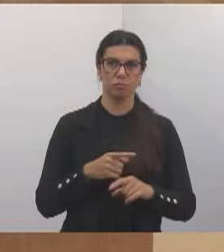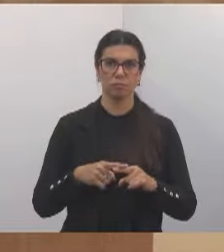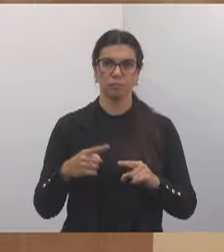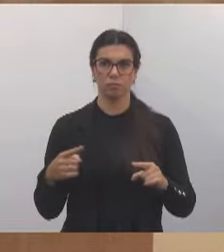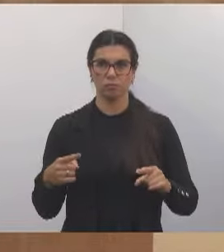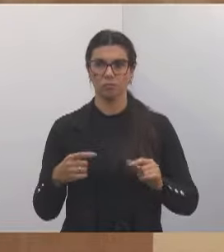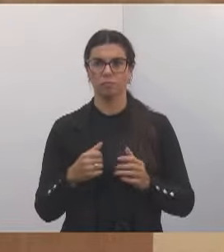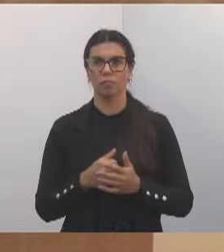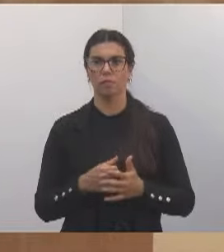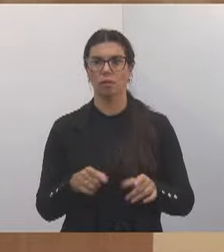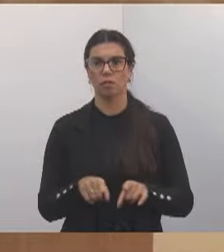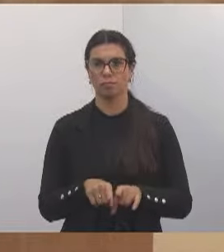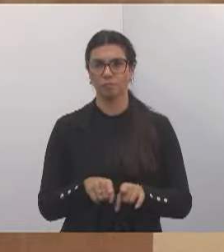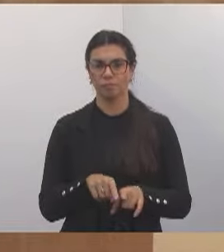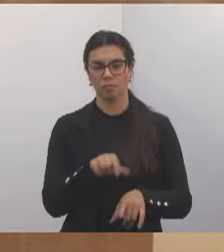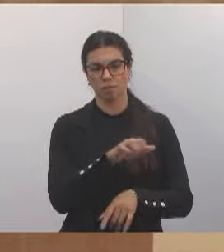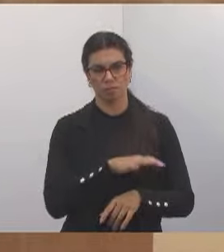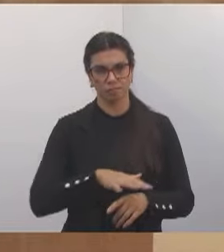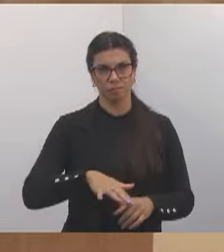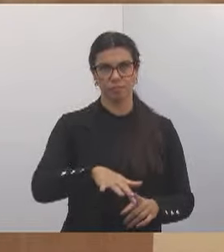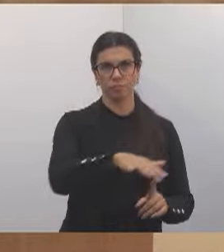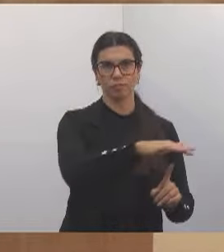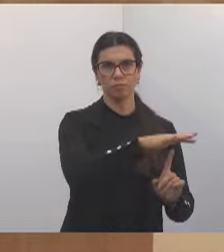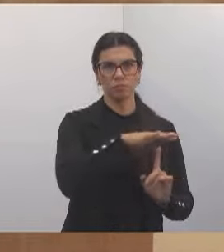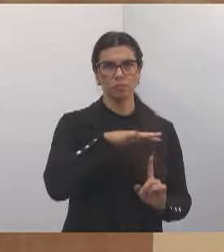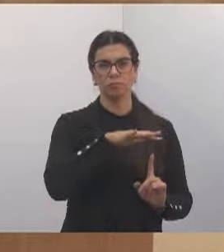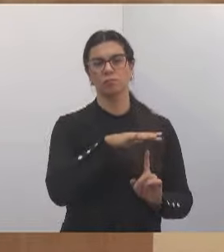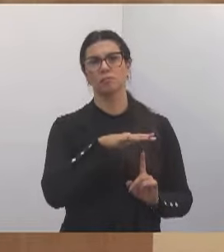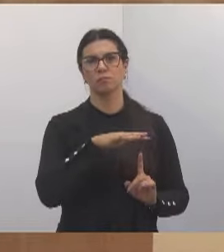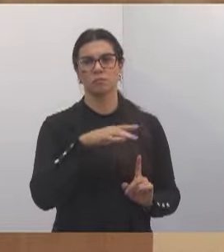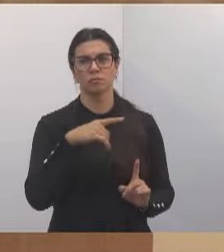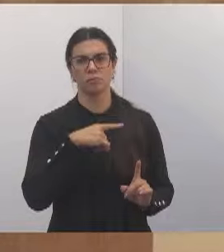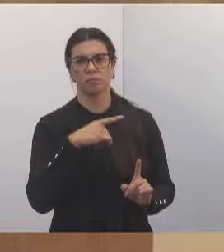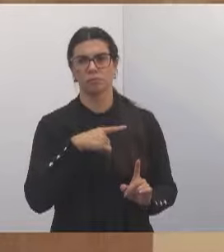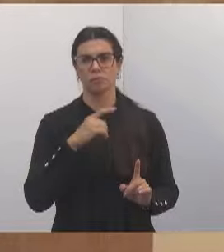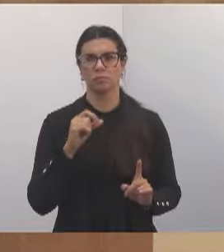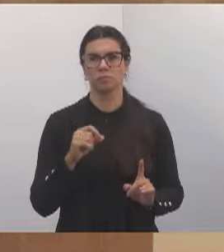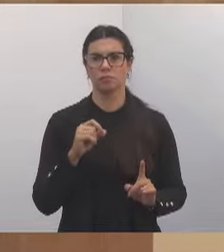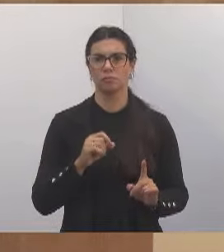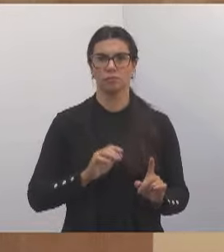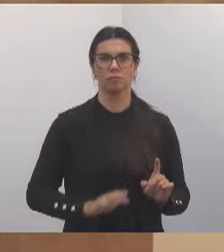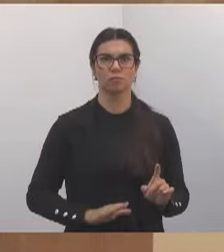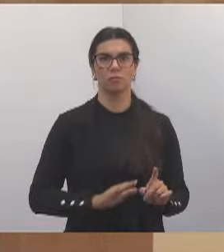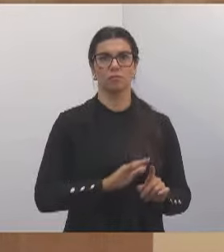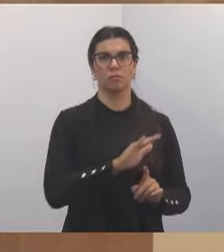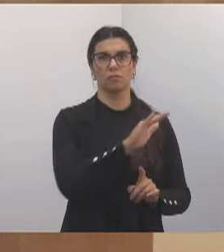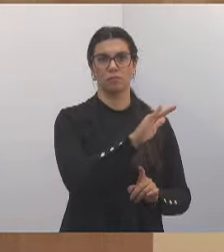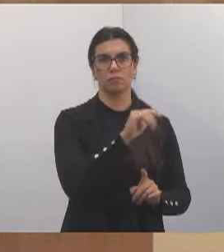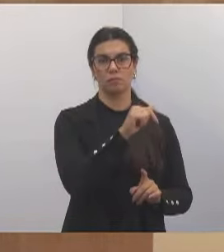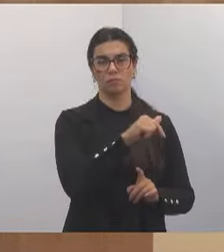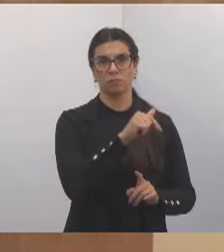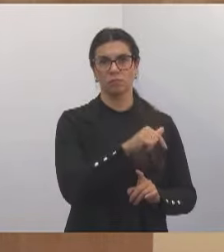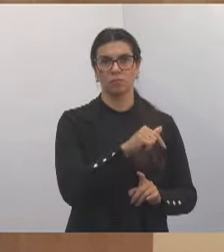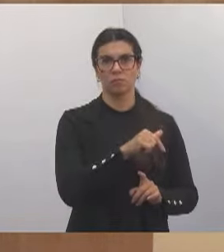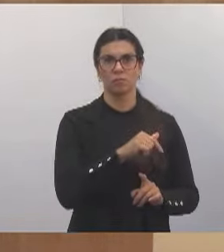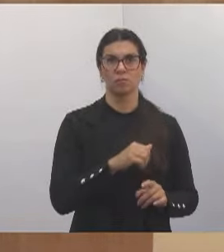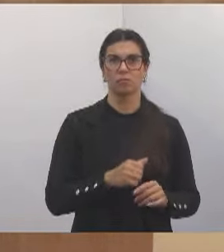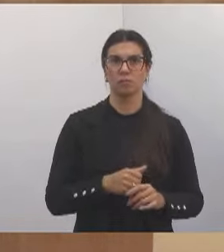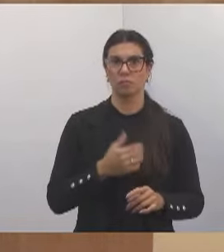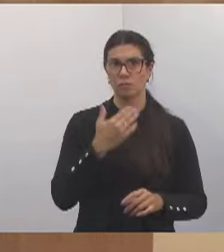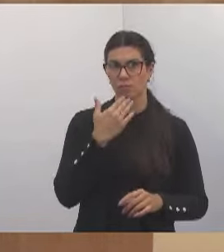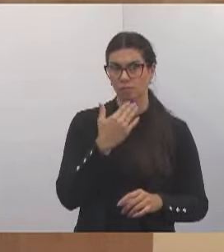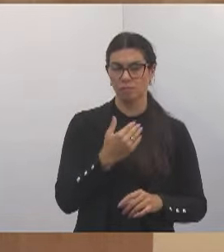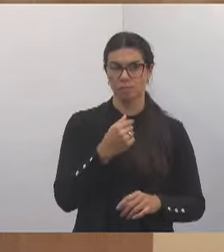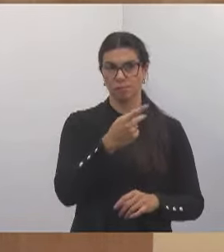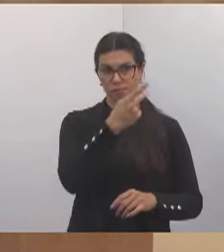Então aí nessa praça, ela fica ali nesse entrocamento, na subida. E aí foi um pedido dos moradores